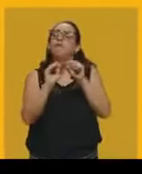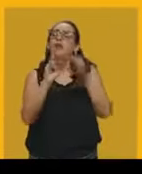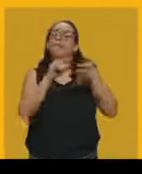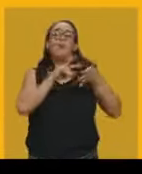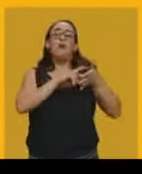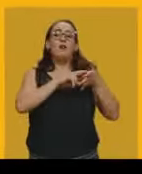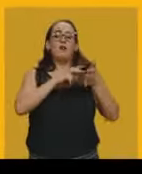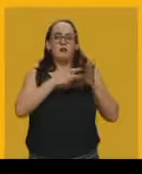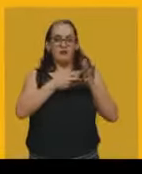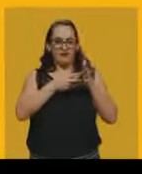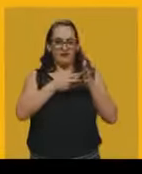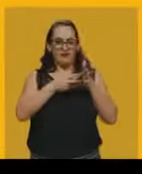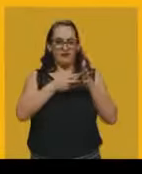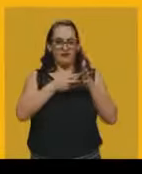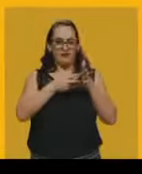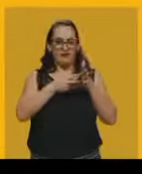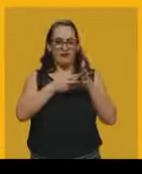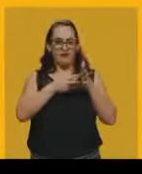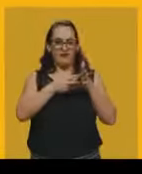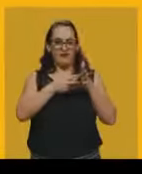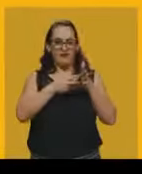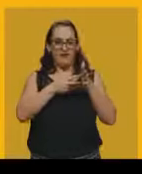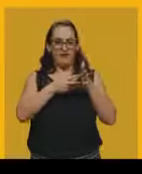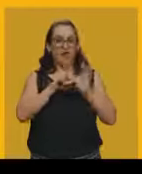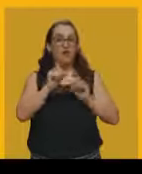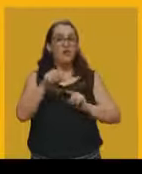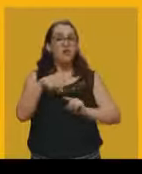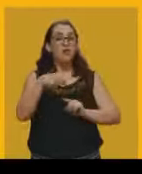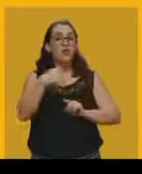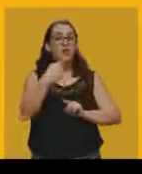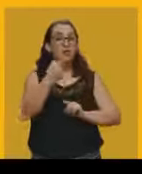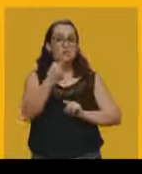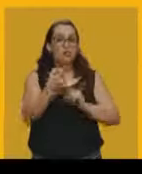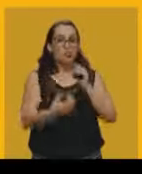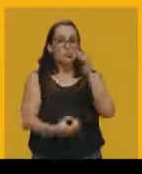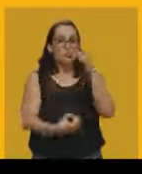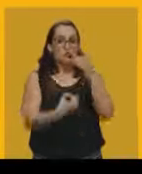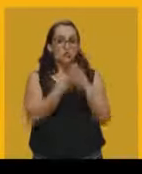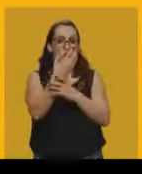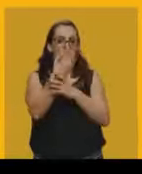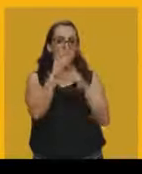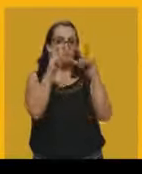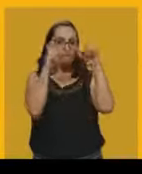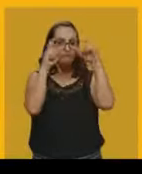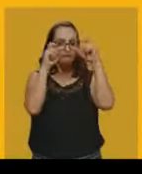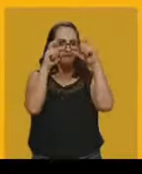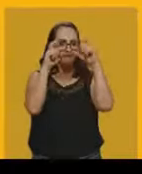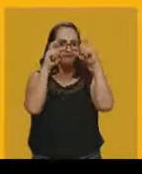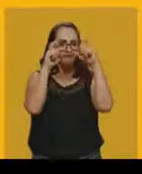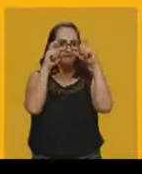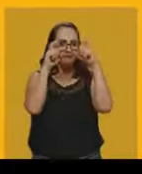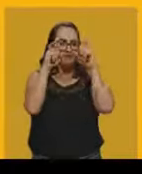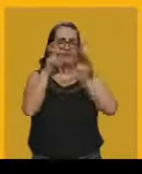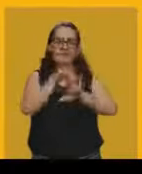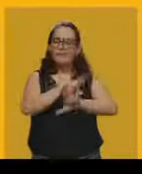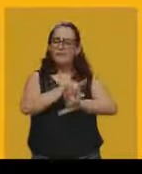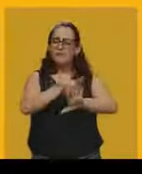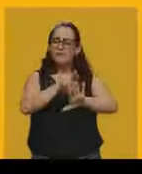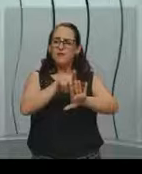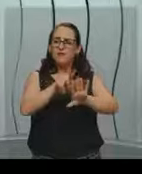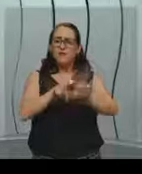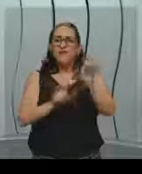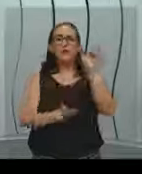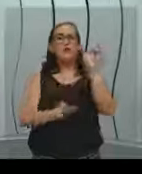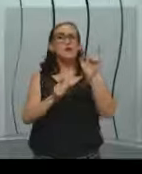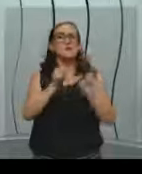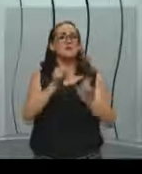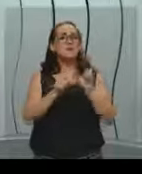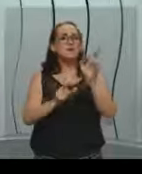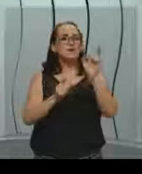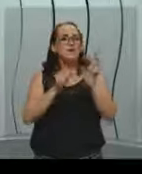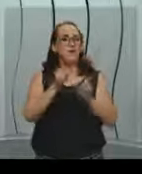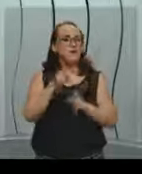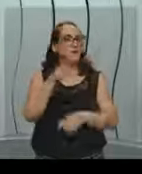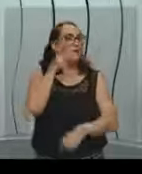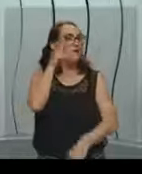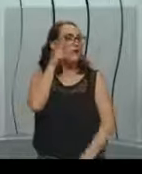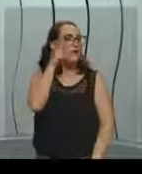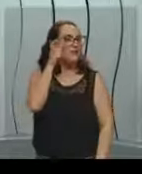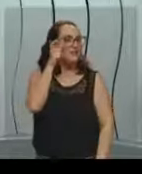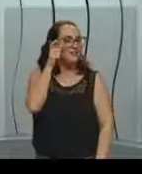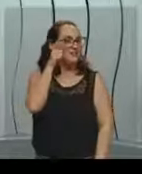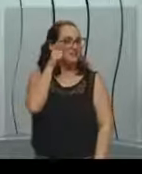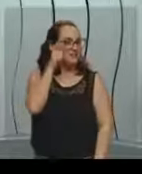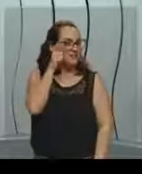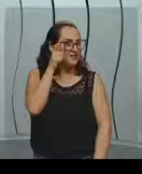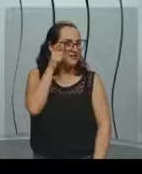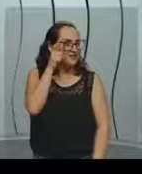Depois do surgimento da câmera fotográfica, várias pessoas se interessaram por esse assunto. E começaram a pesquisar